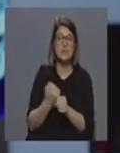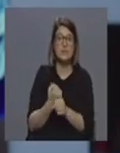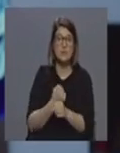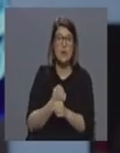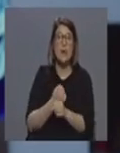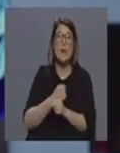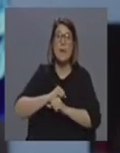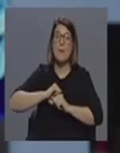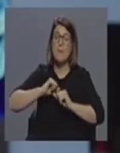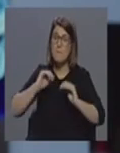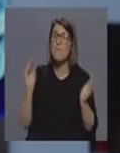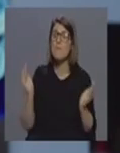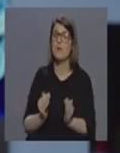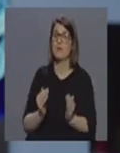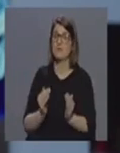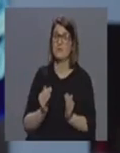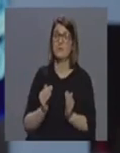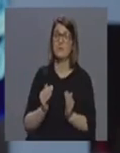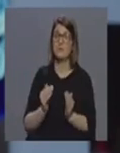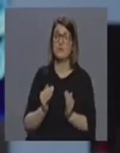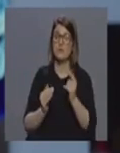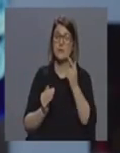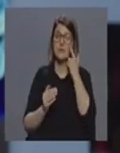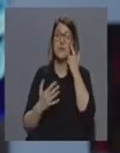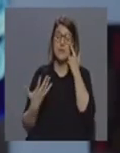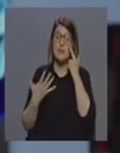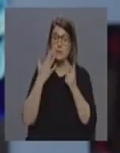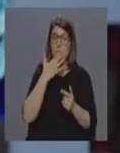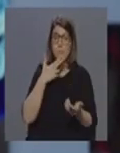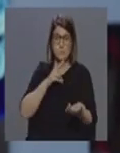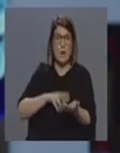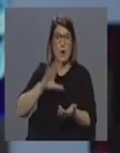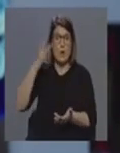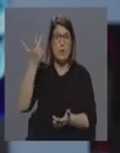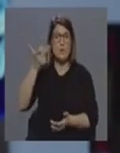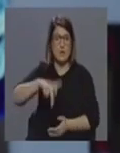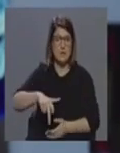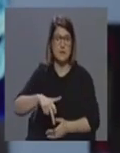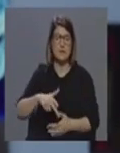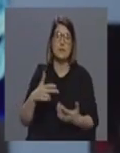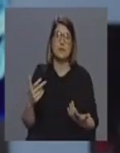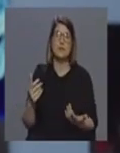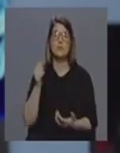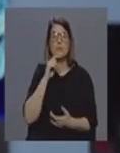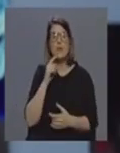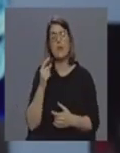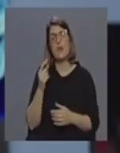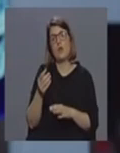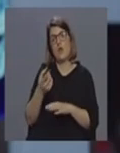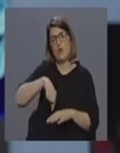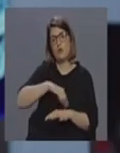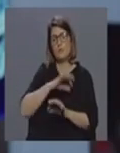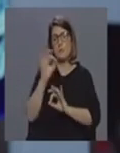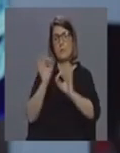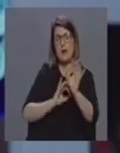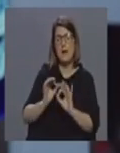significativamente mais baixa e portanto isto acontecendo por muito que nós planeemos e nos preparemos temos que